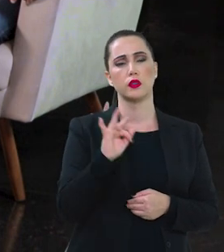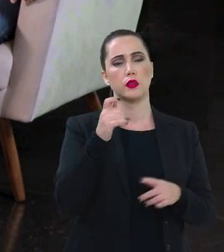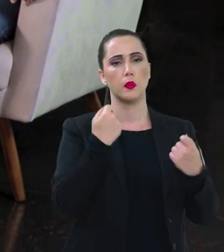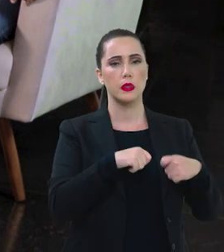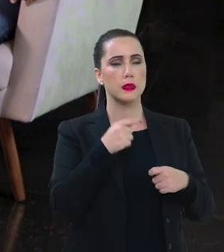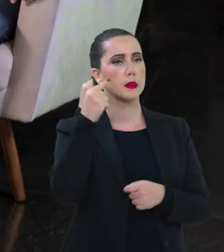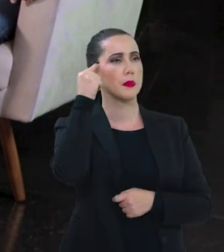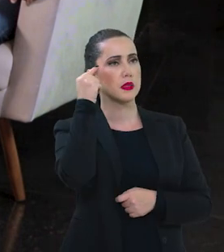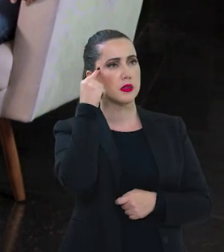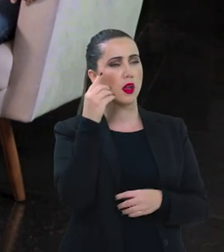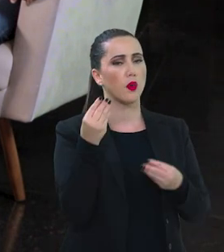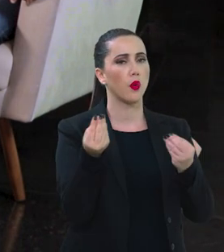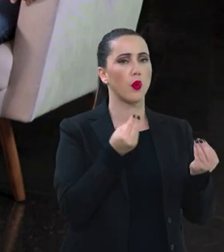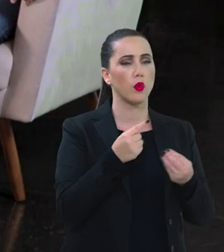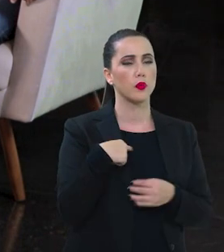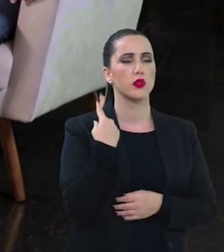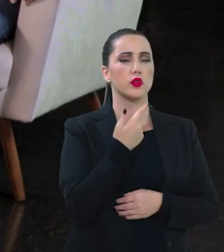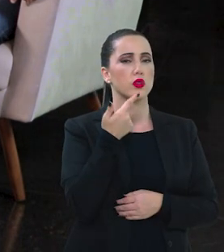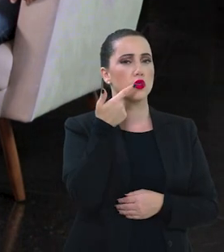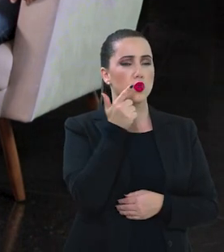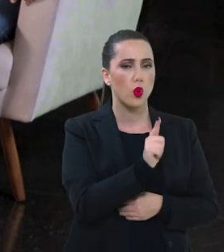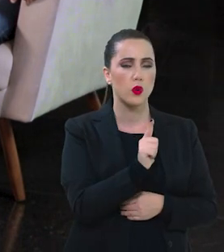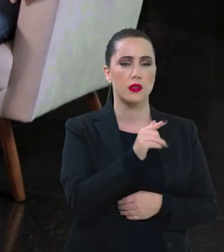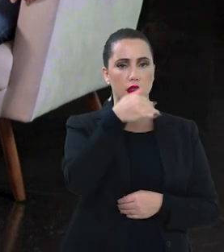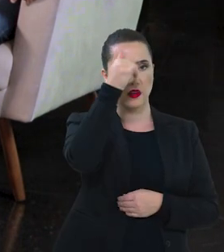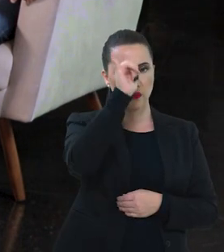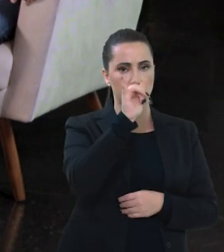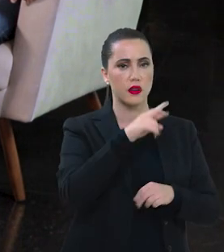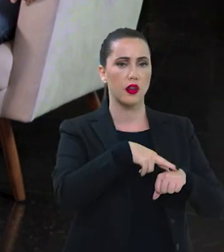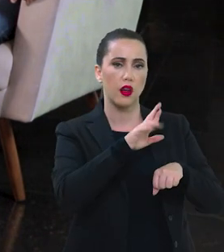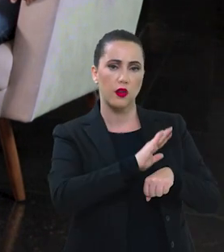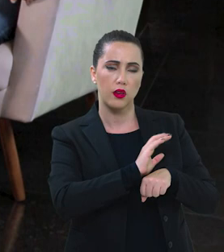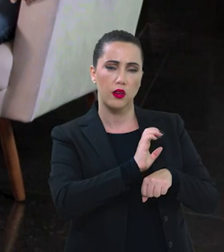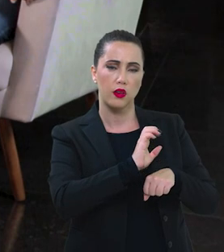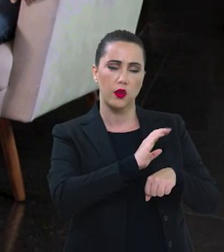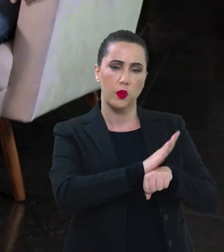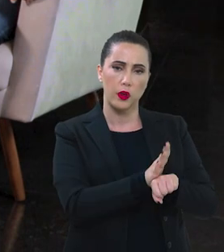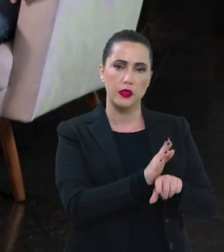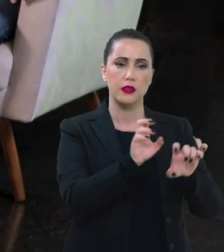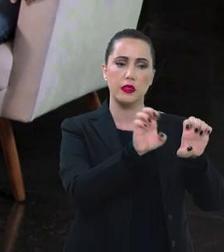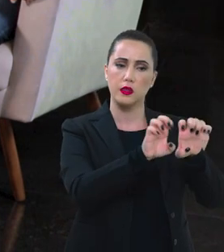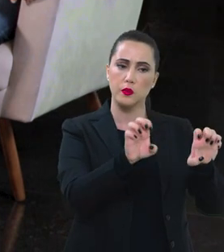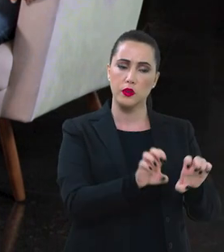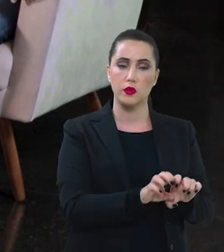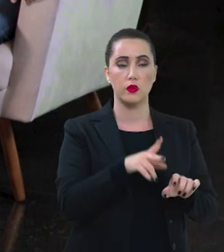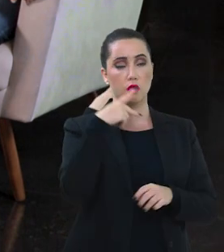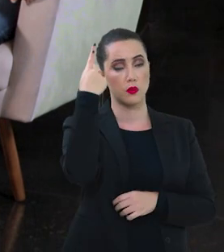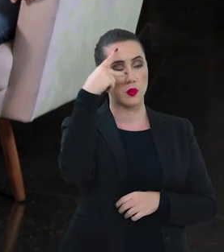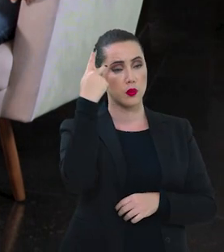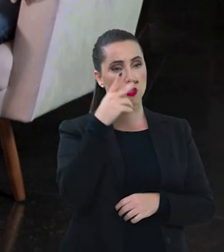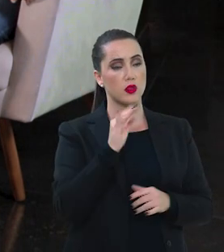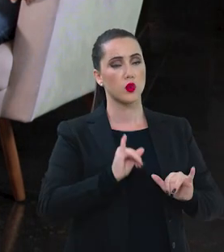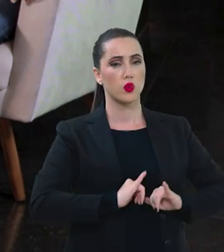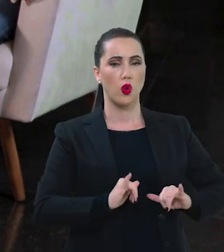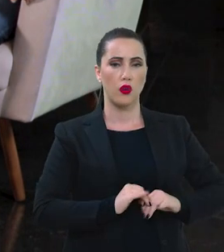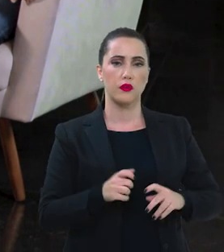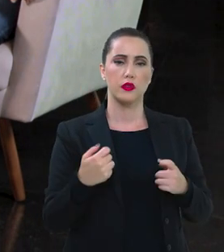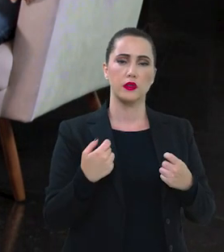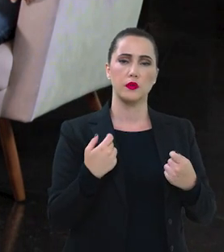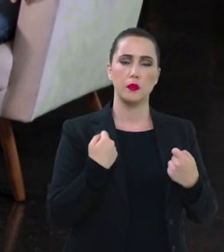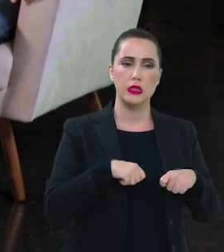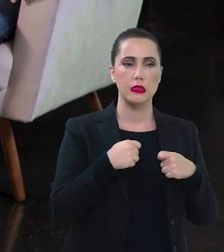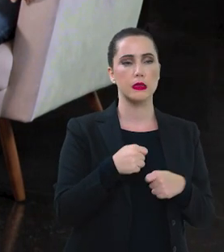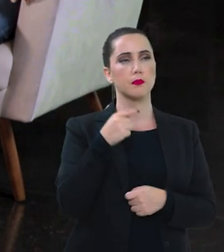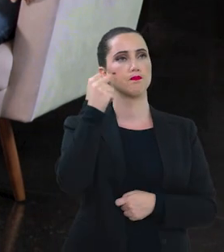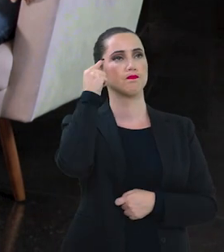ter isso em mente, porque para a gente, de fato, conseguir combater o racismo e as violências estruturais, históricas, que a população negra sofre, é